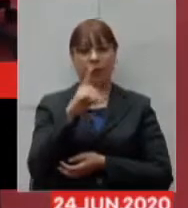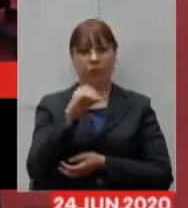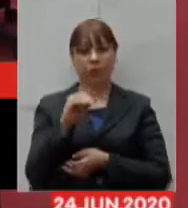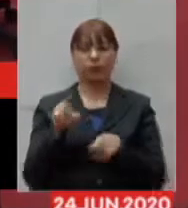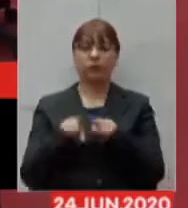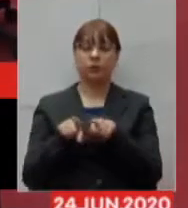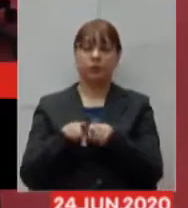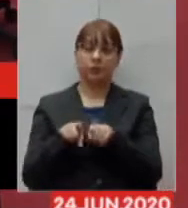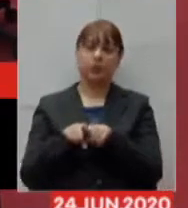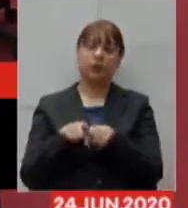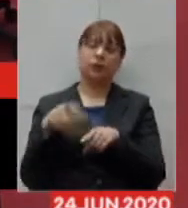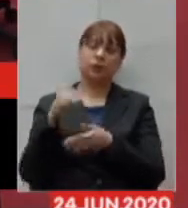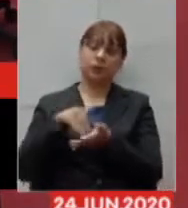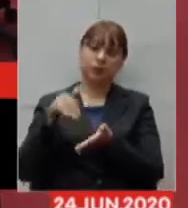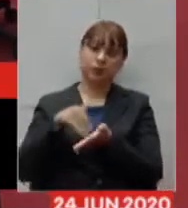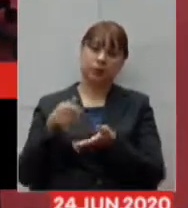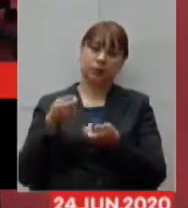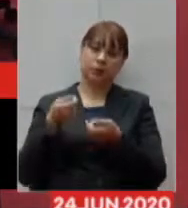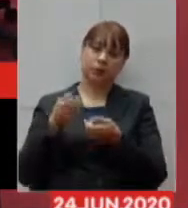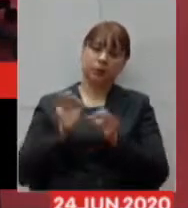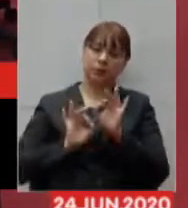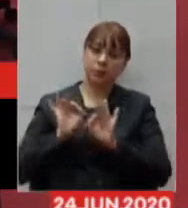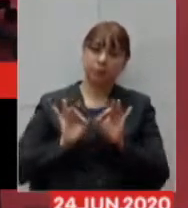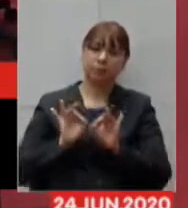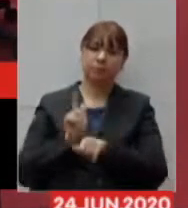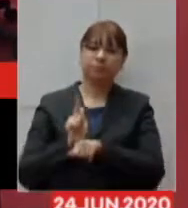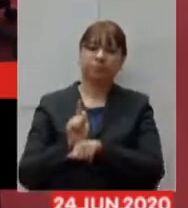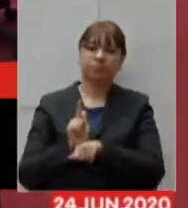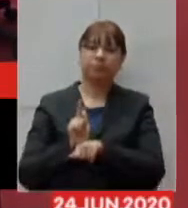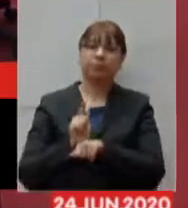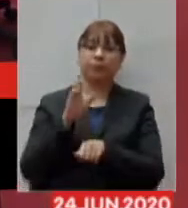Planejamento e Gestão, doutor Otton Alexandre Levi.